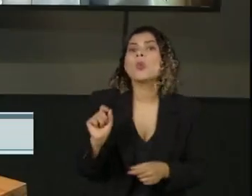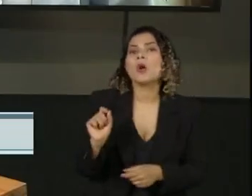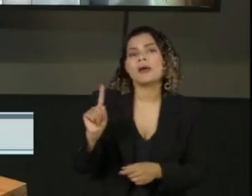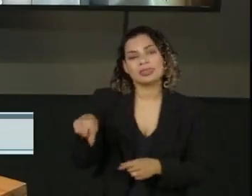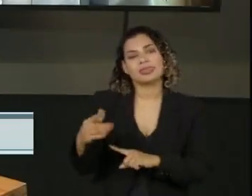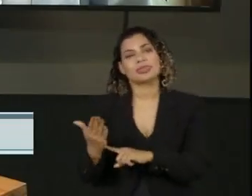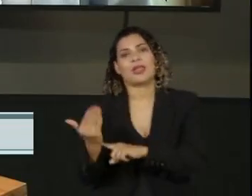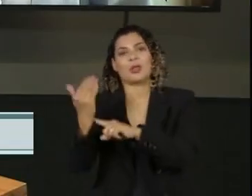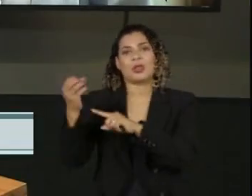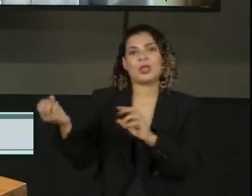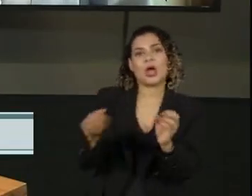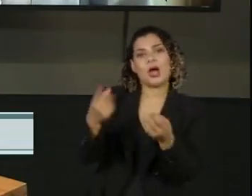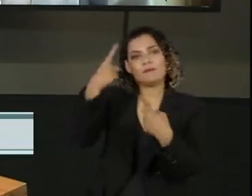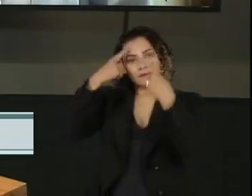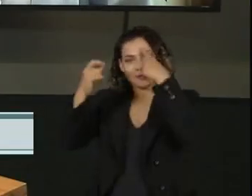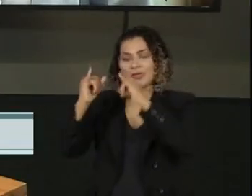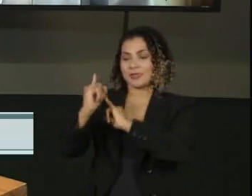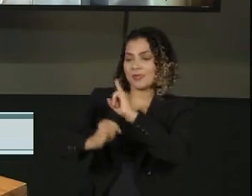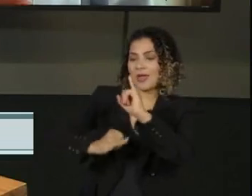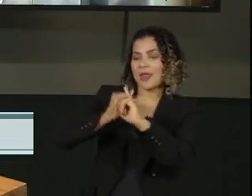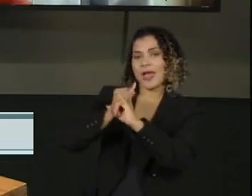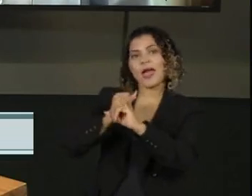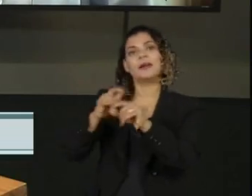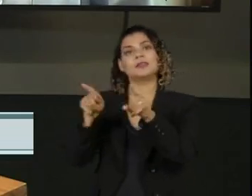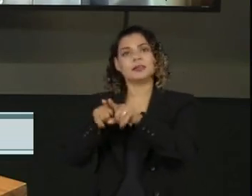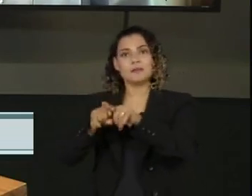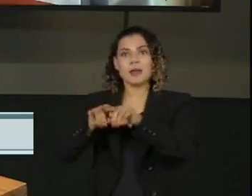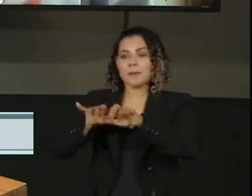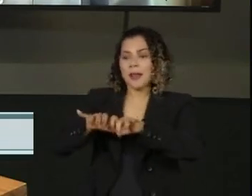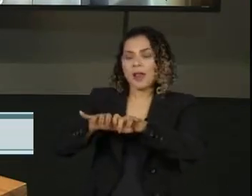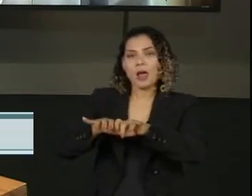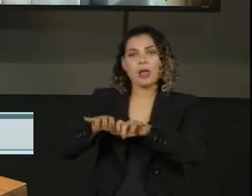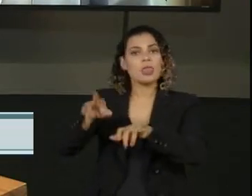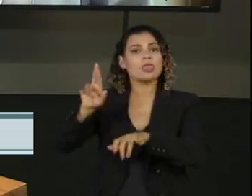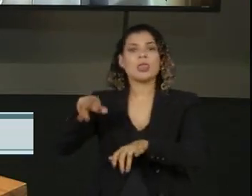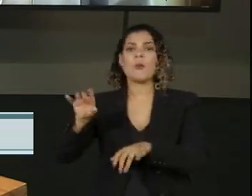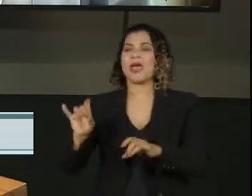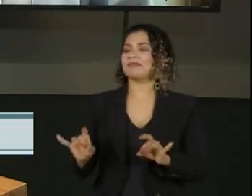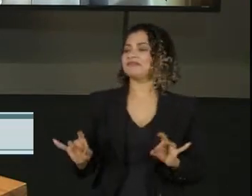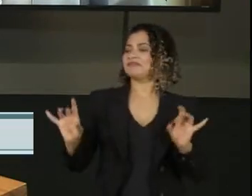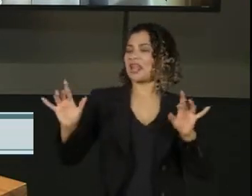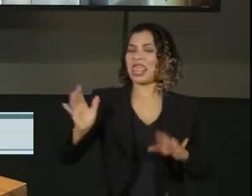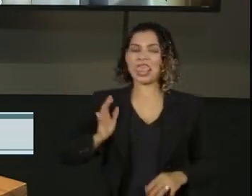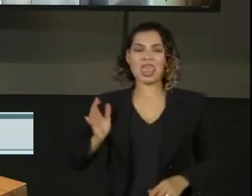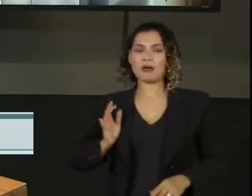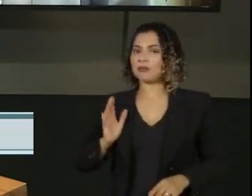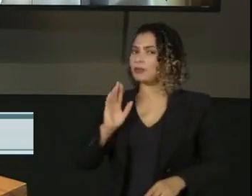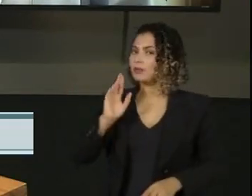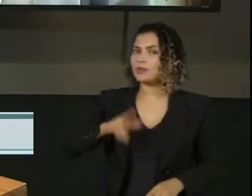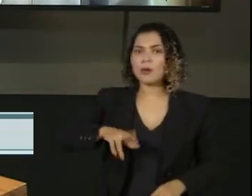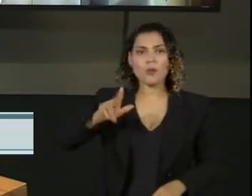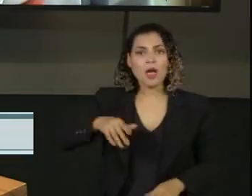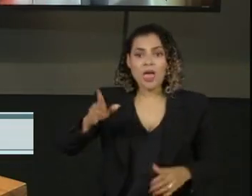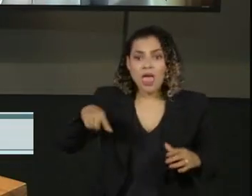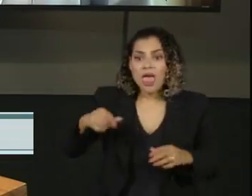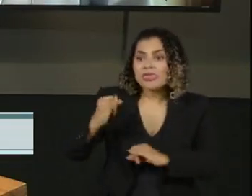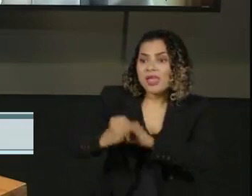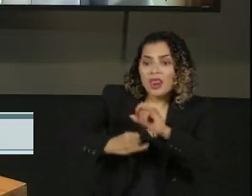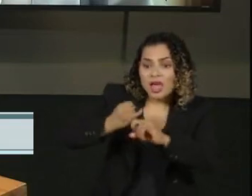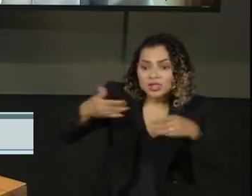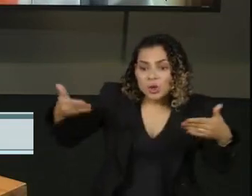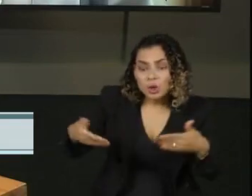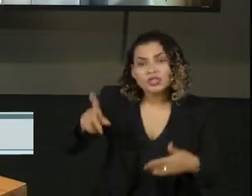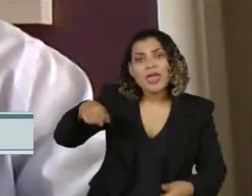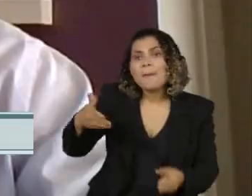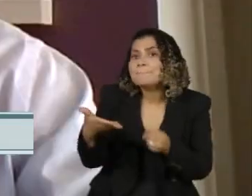Eu costumo dizer que internet banda larga não é luxo, é o lápis e o caderno do século 21. Então, isso vai ser